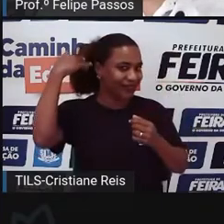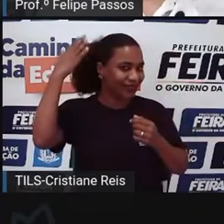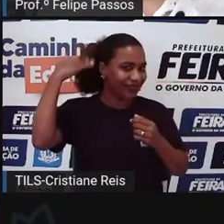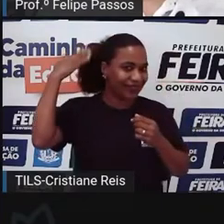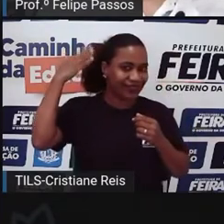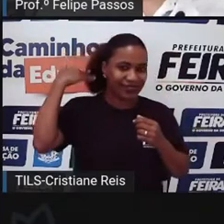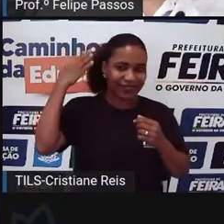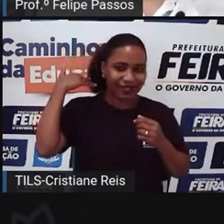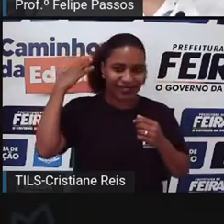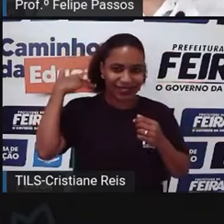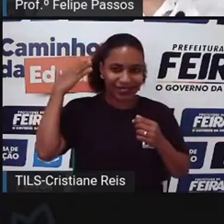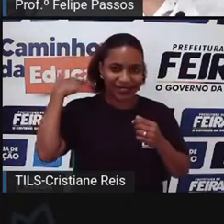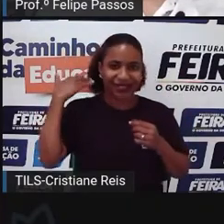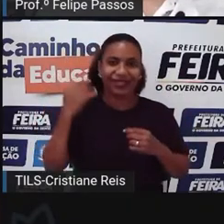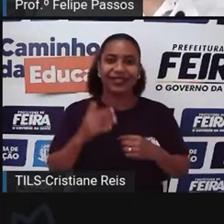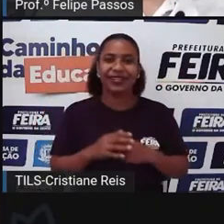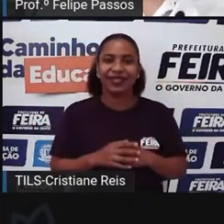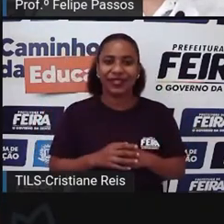identifiquei com essa cor